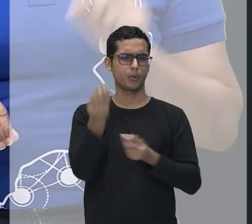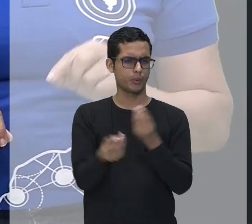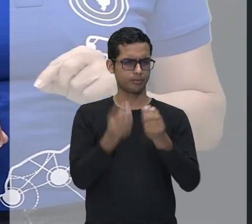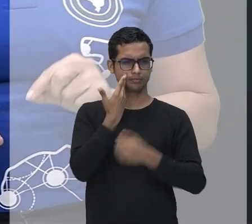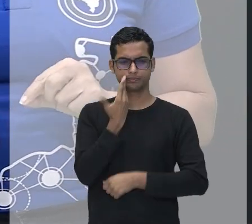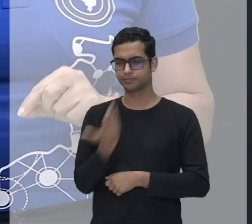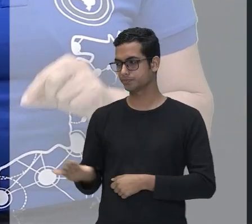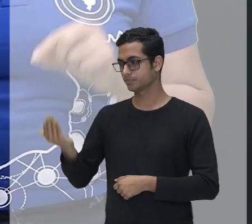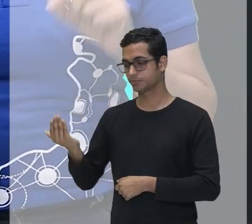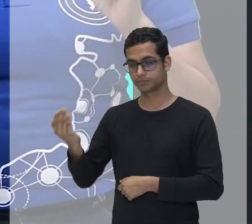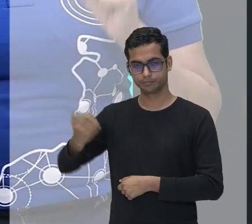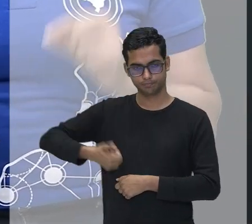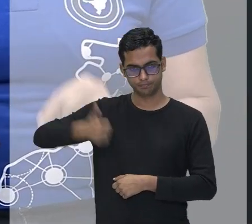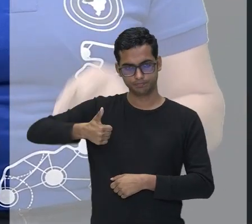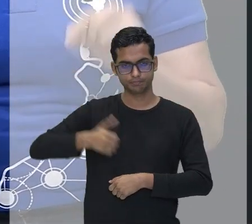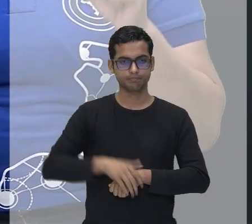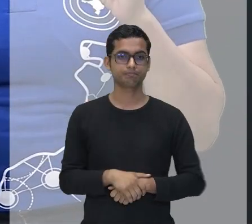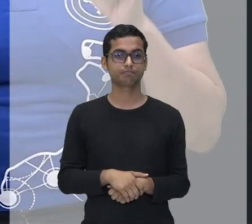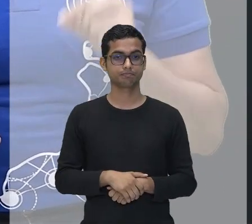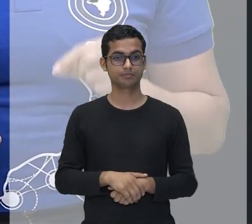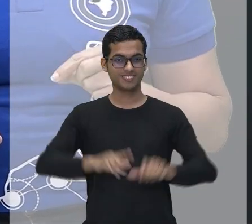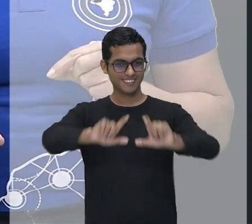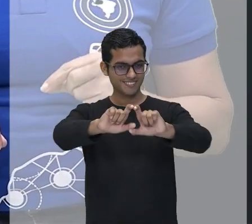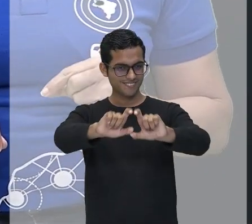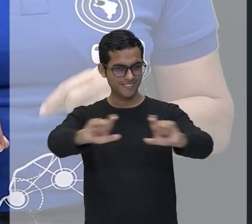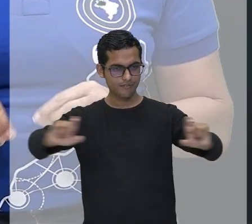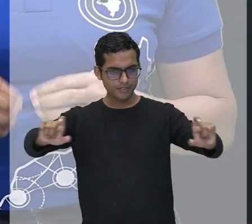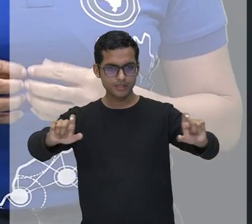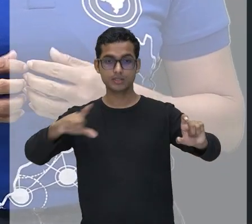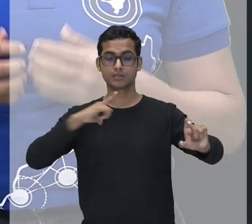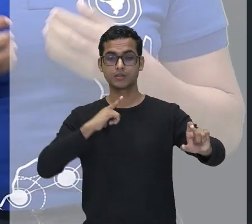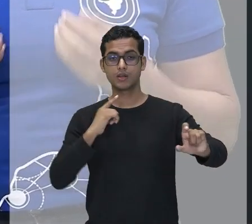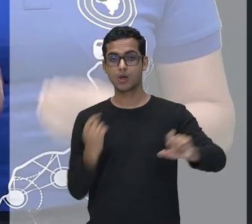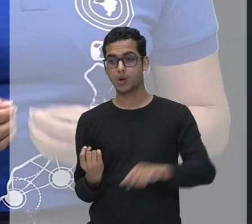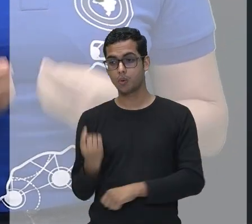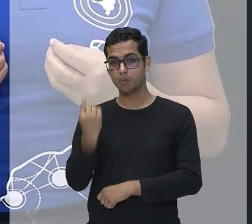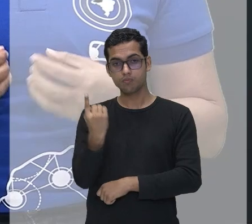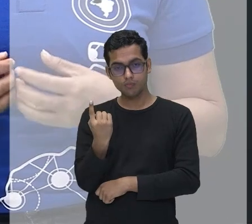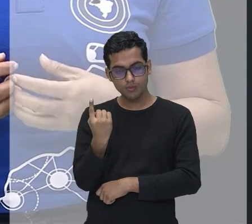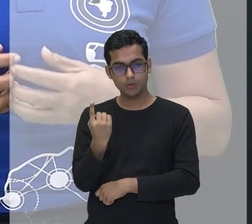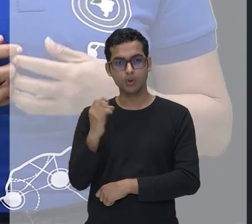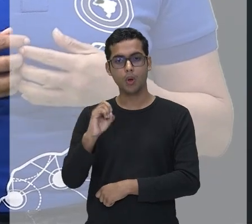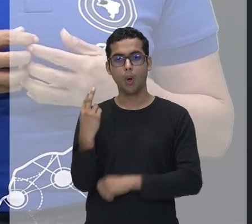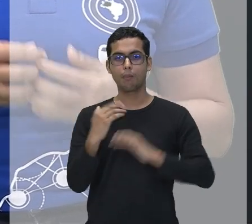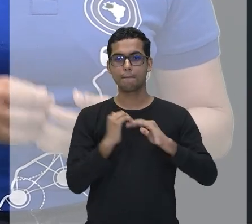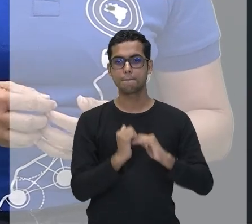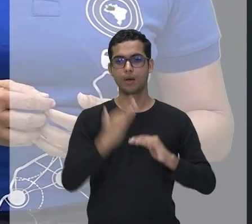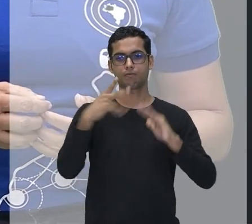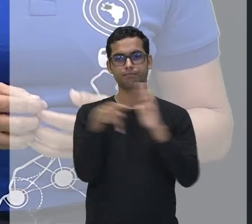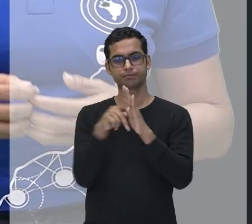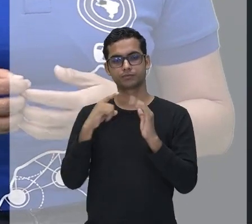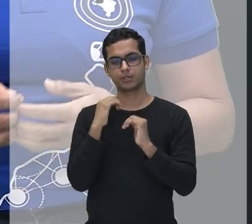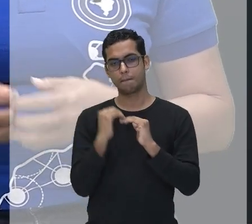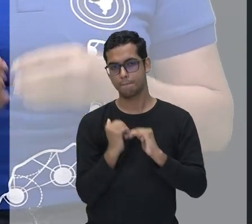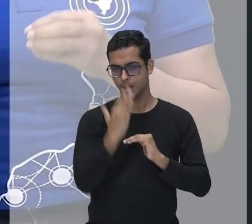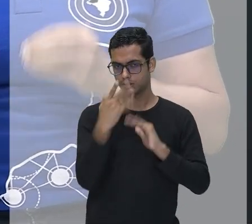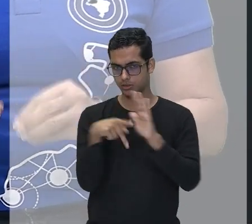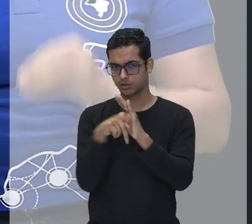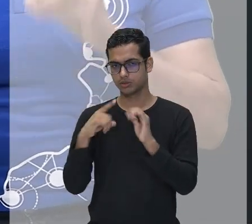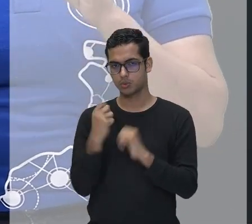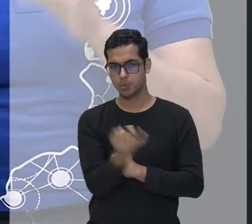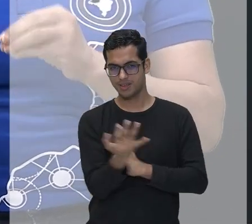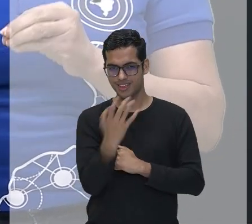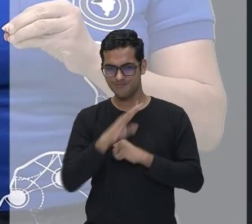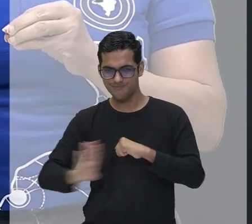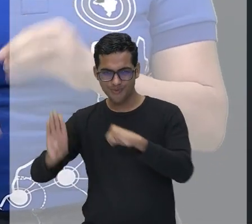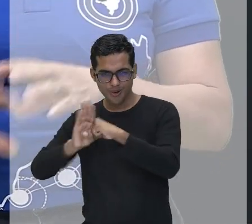Se na oração houver mais de um substantivo, e se eles estiverem no singular e forem do